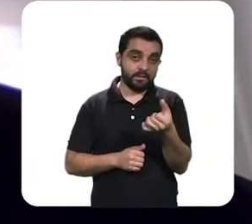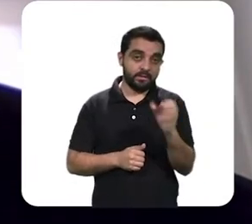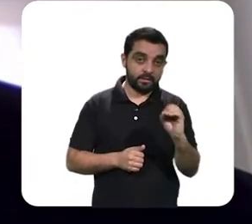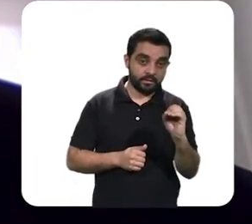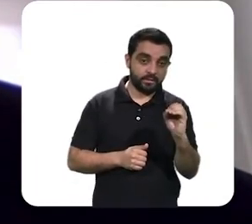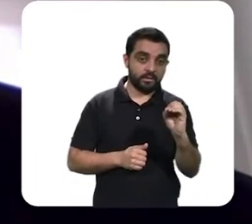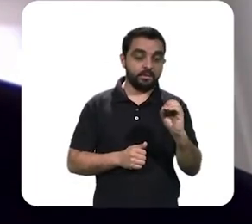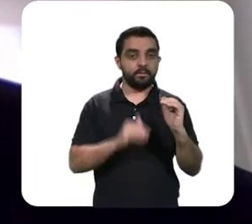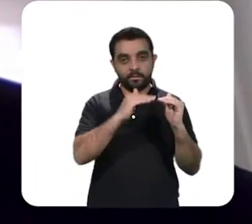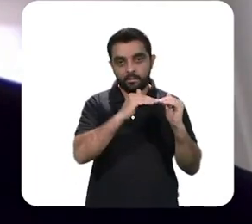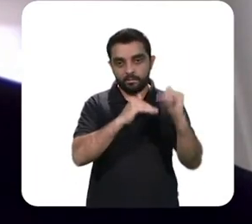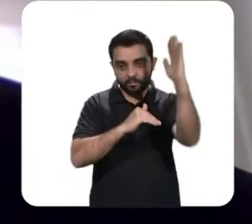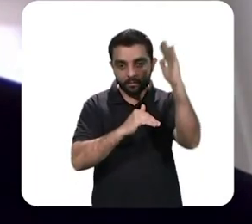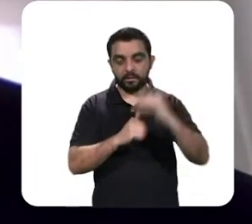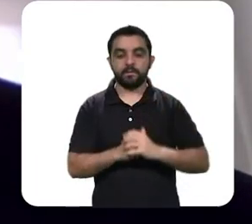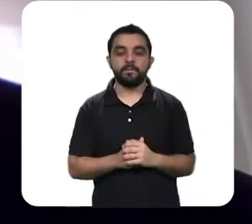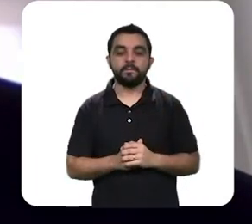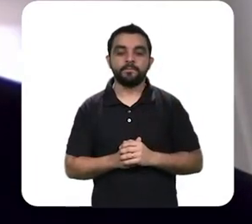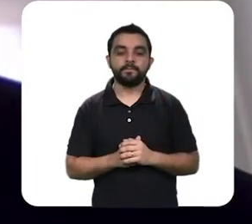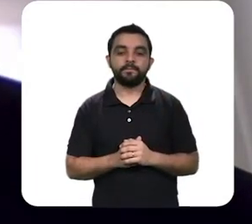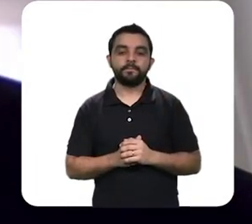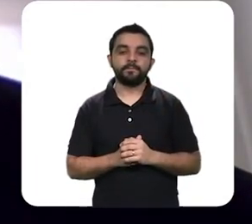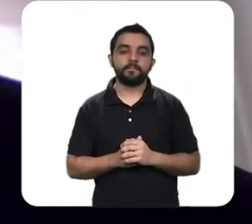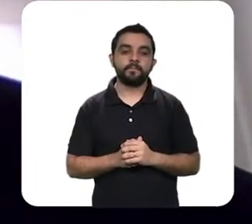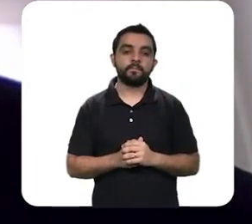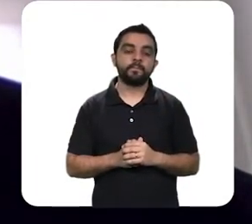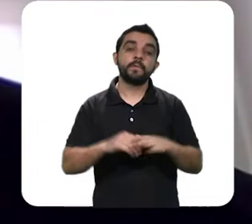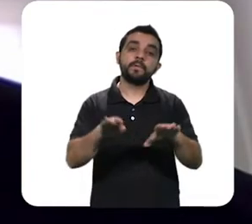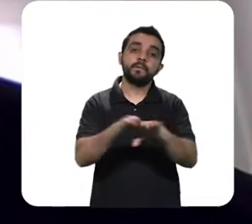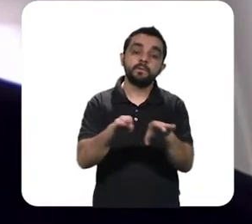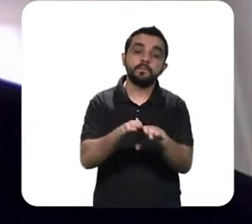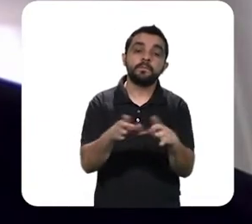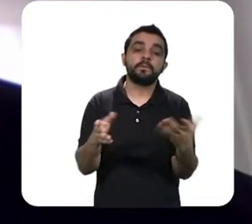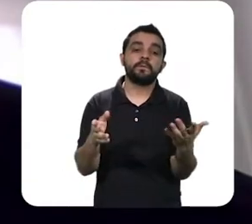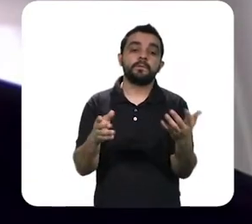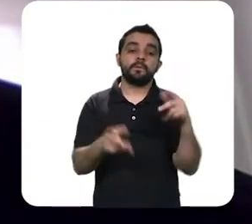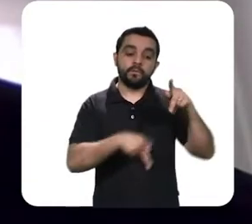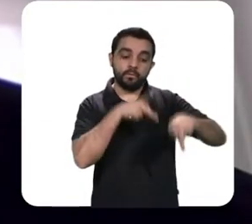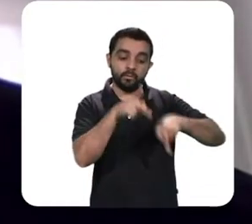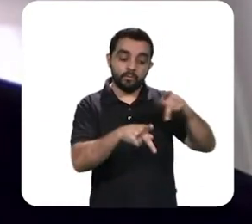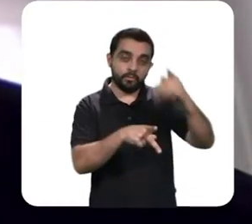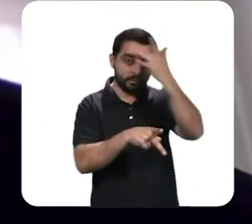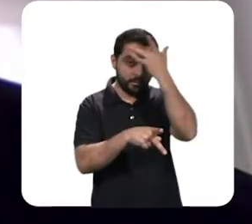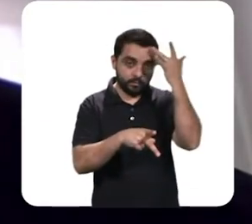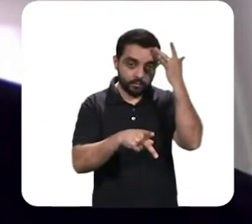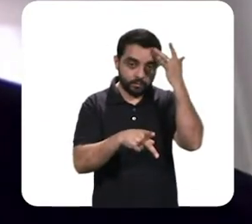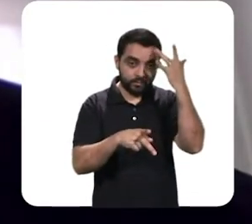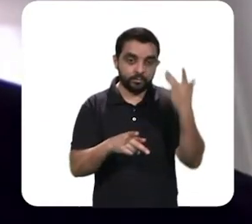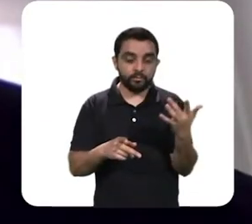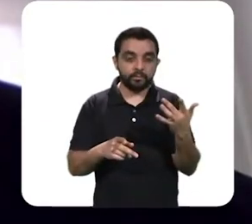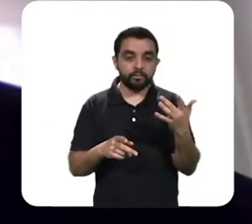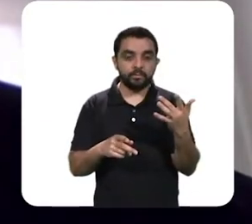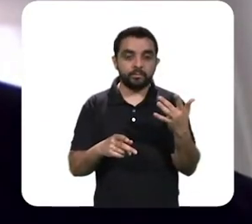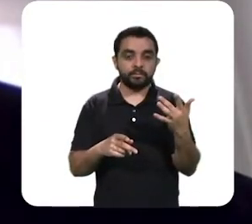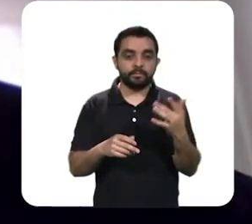ocupada que é o público de maior risco e se a gente pegar a população que não está ocupada